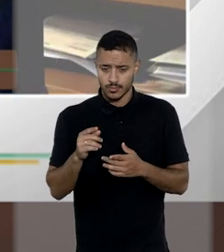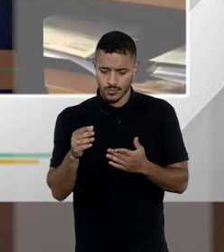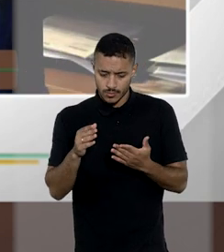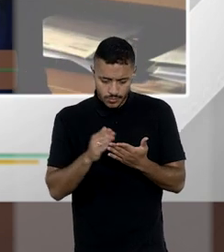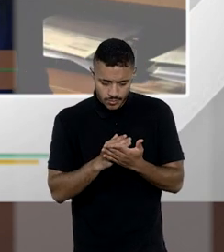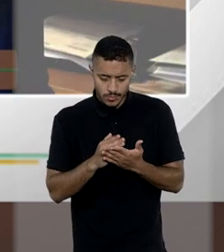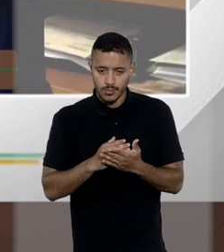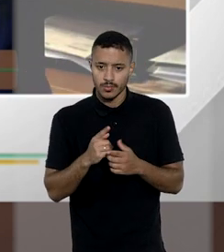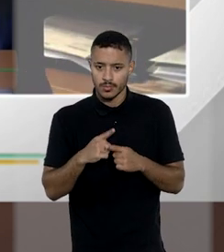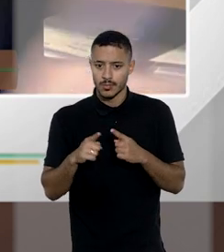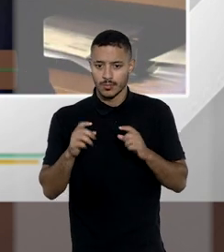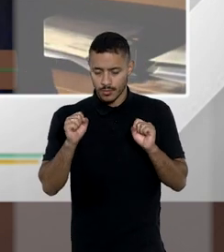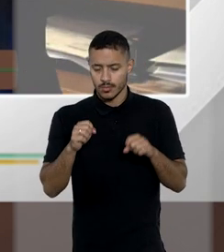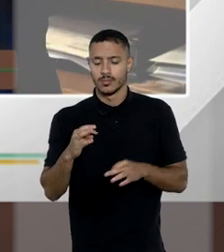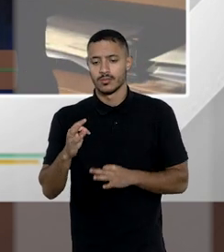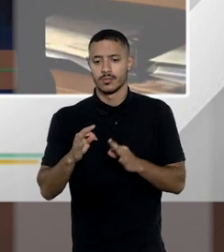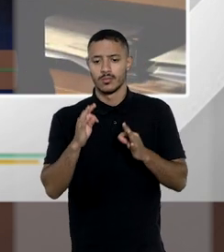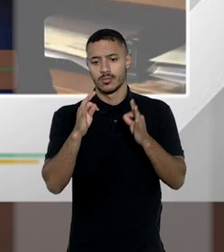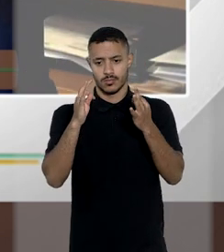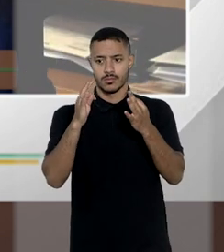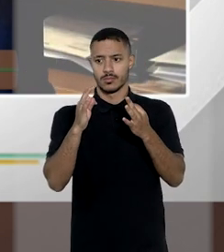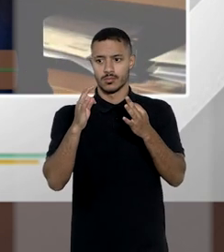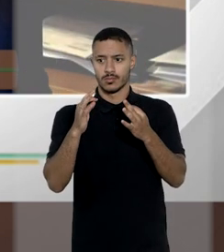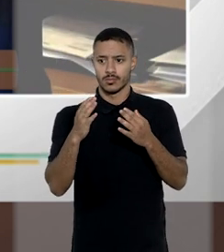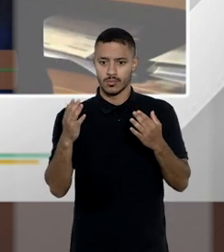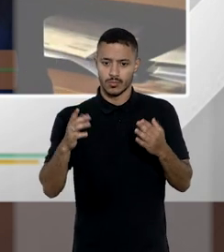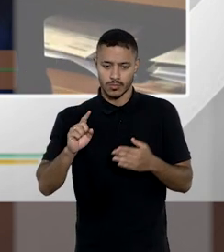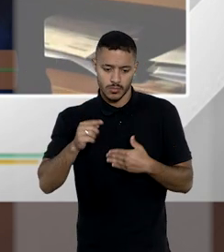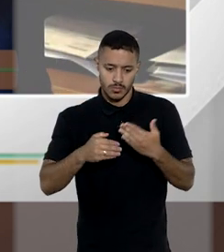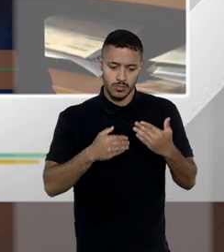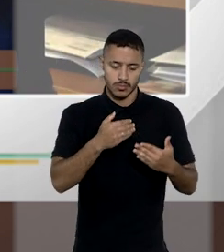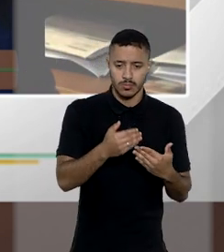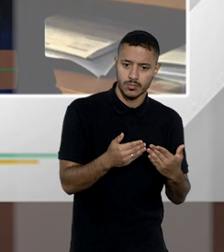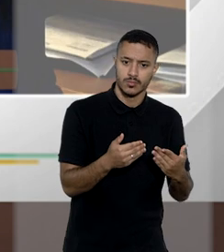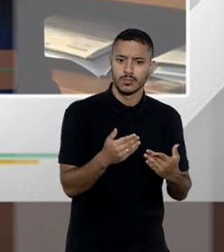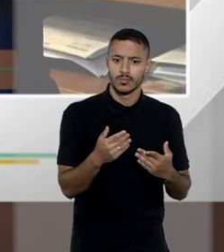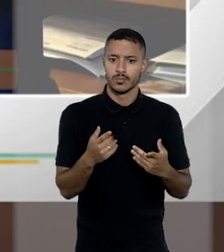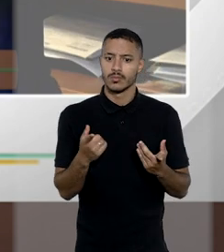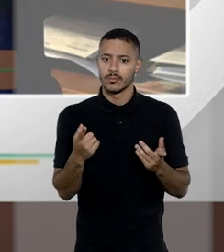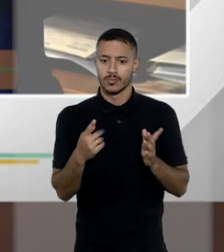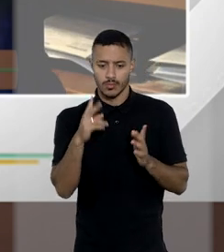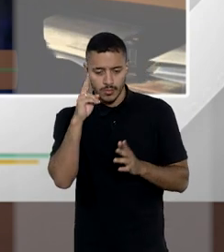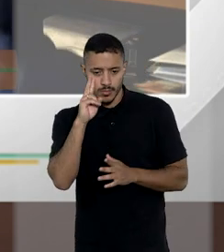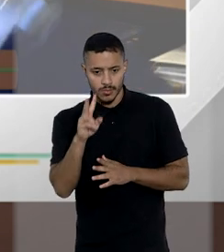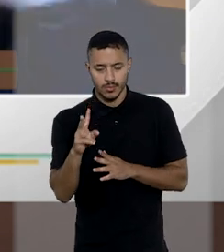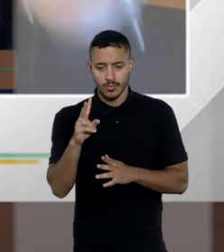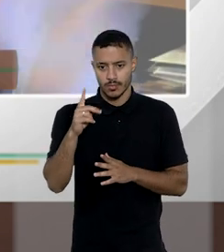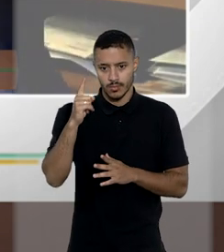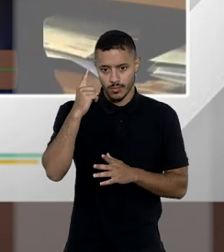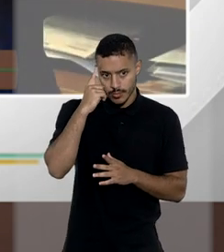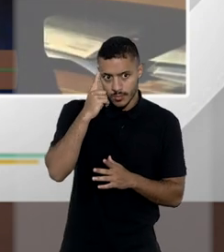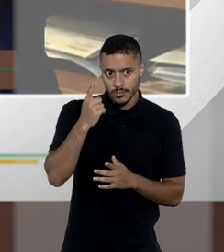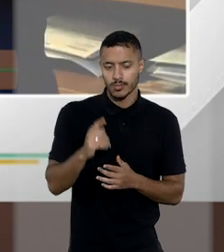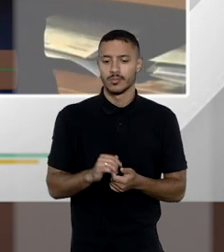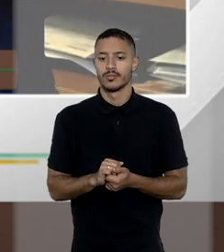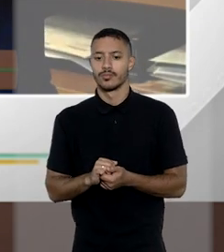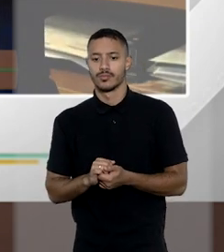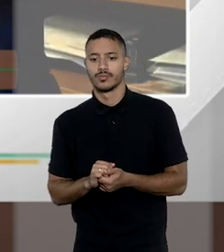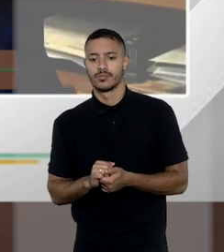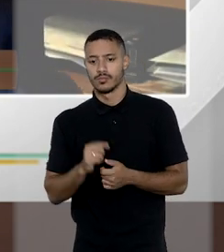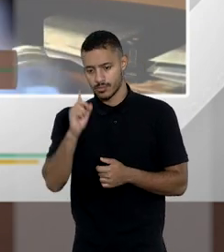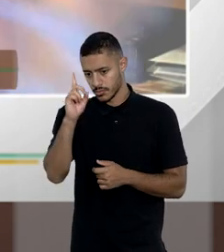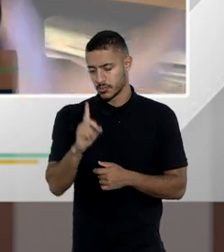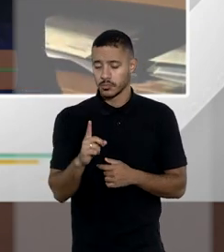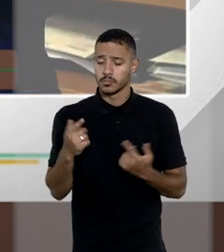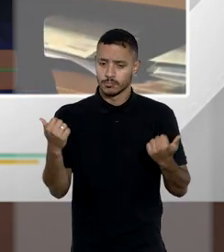que não são físicos mas são direitos autorais que de alguma maneira ou outra vão ser reverberados vão ser publicados e são